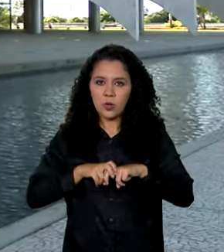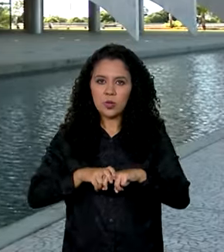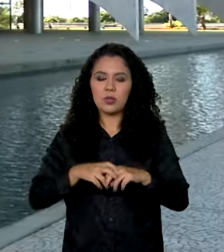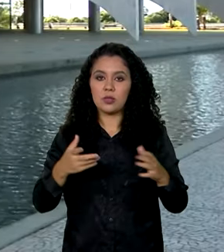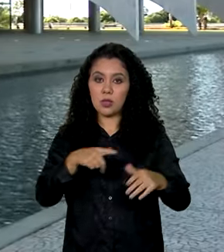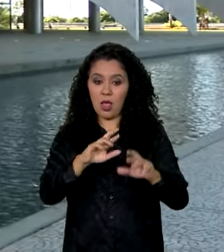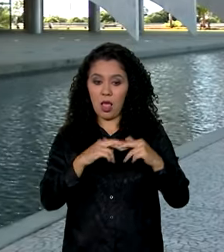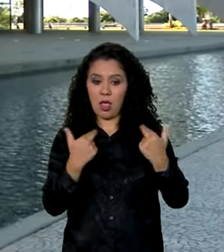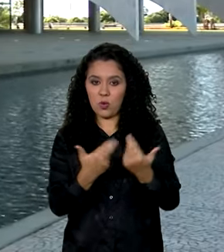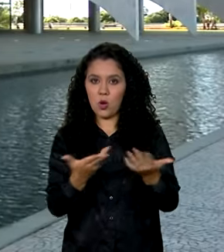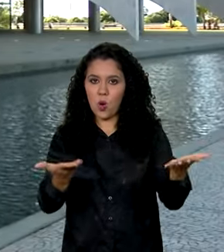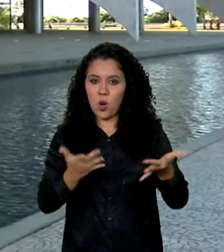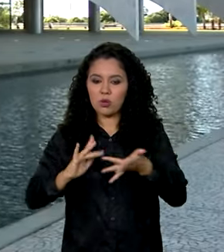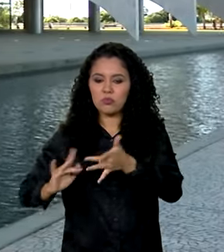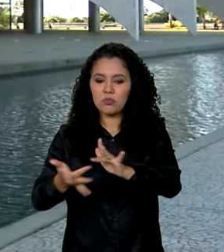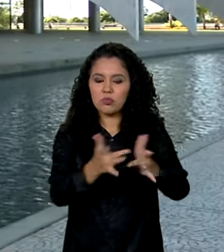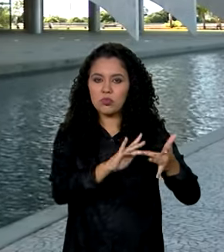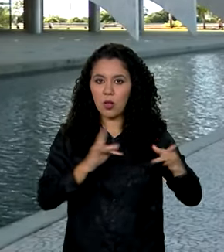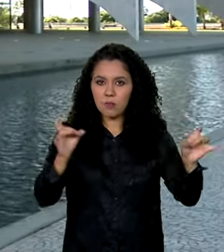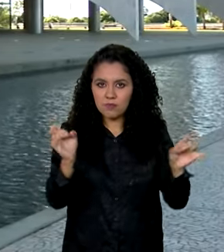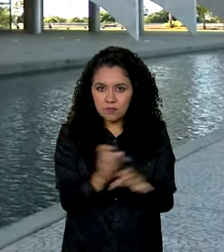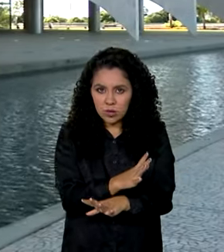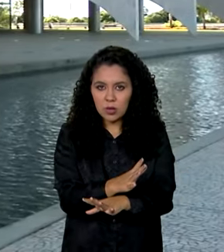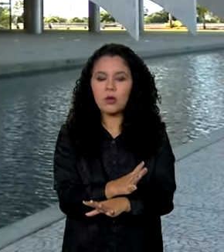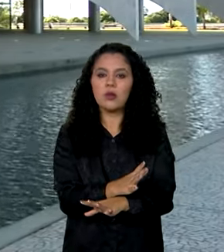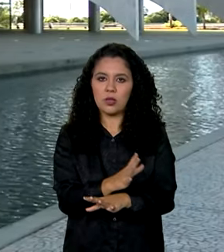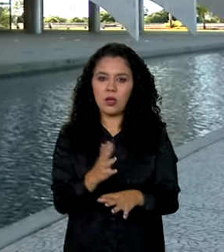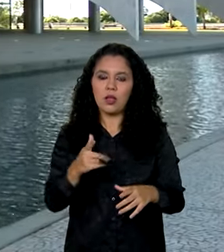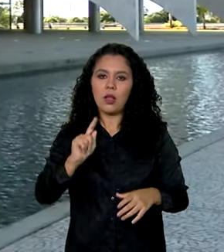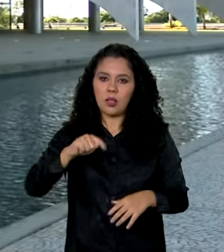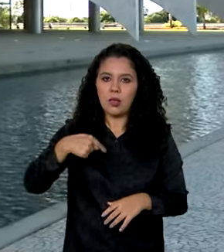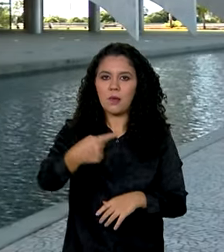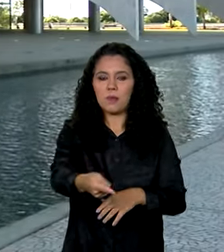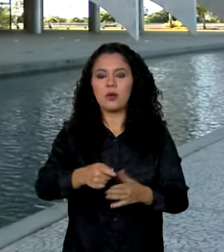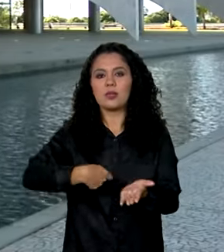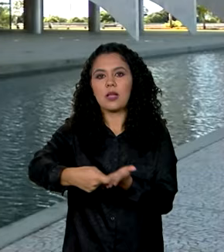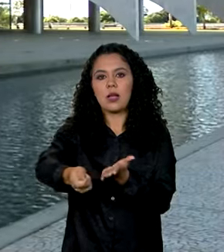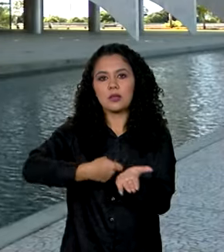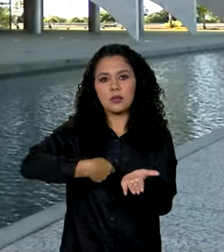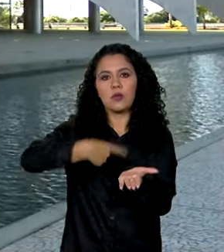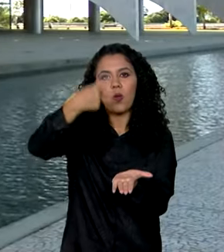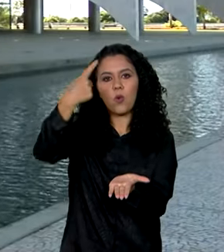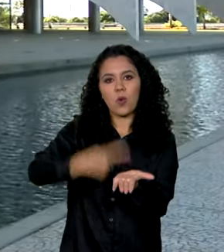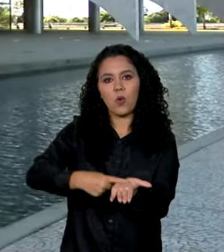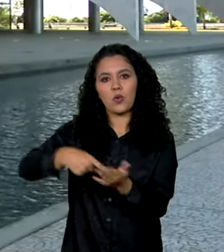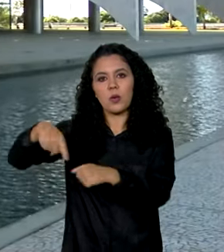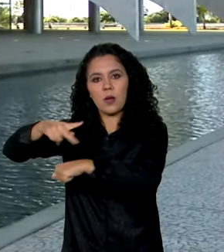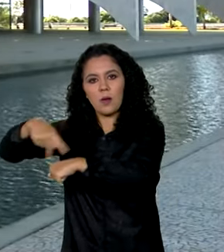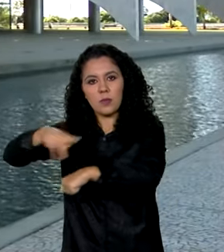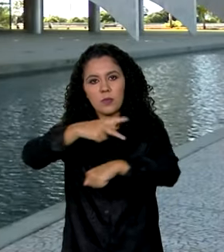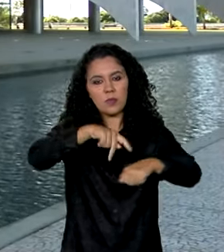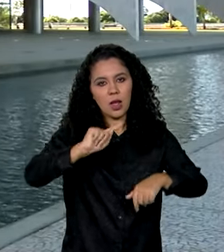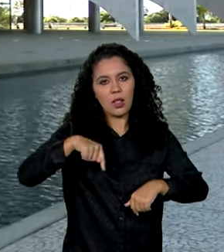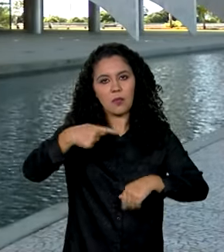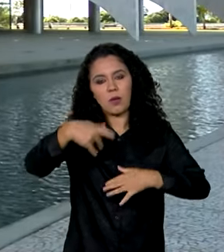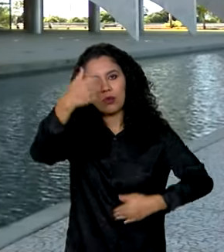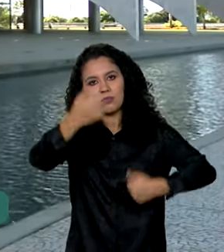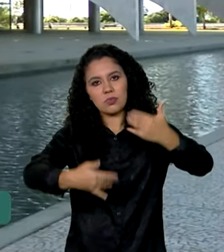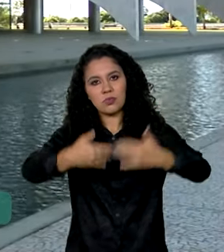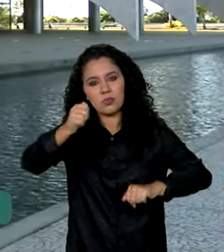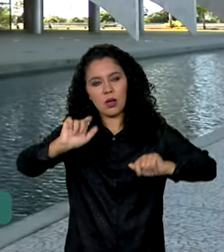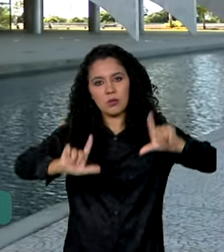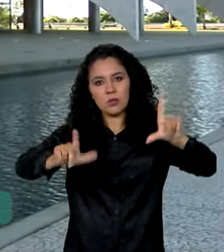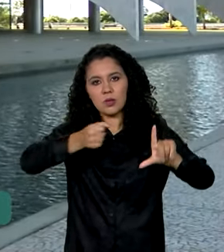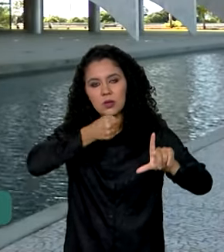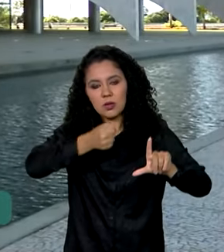dessa reunião bilateral. E depois dessa reunião bilateral, como eu disse, tem a assinatura dos atos e também uma declaração à imprensa. Depois disso, tanto o